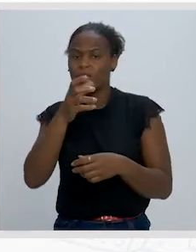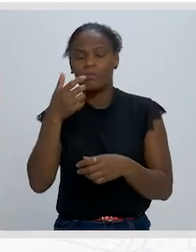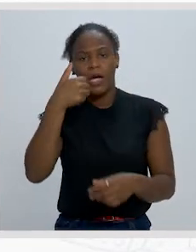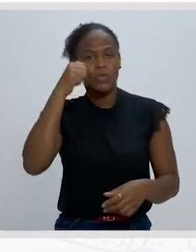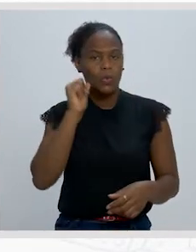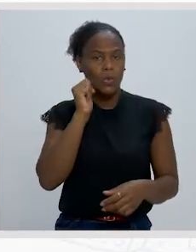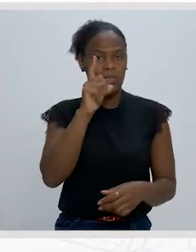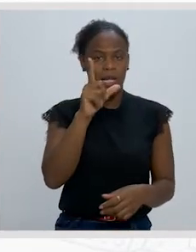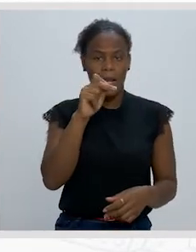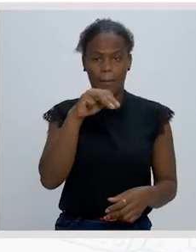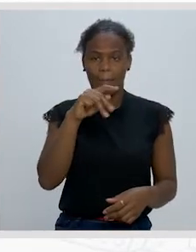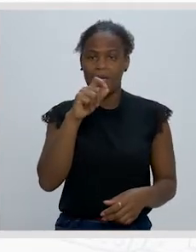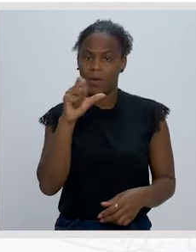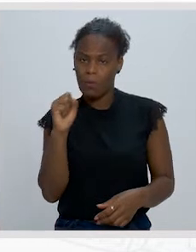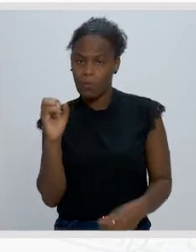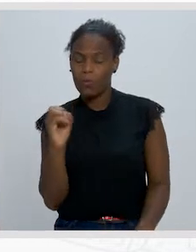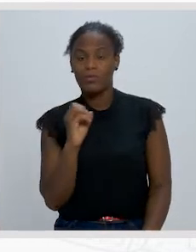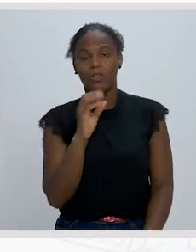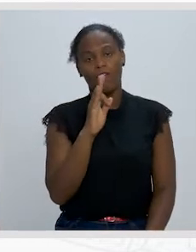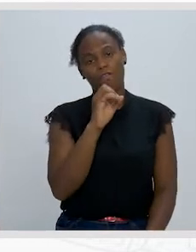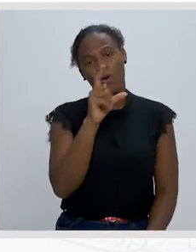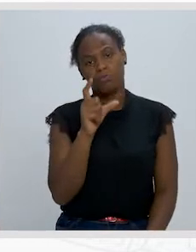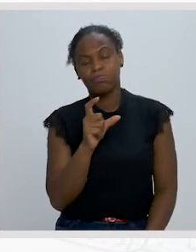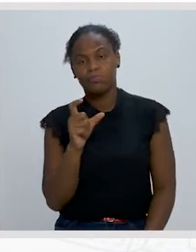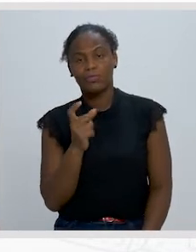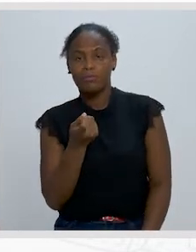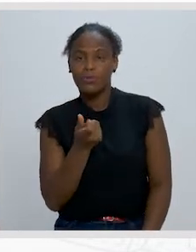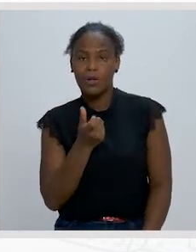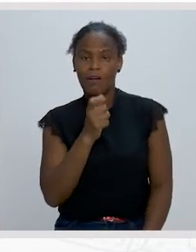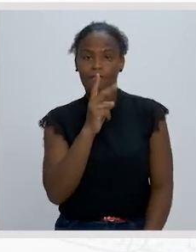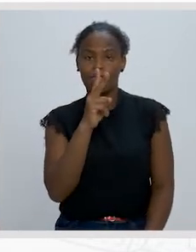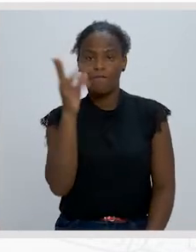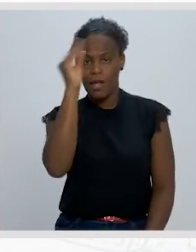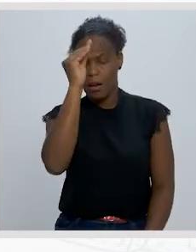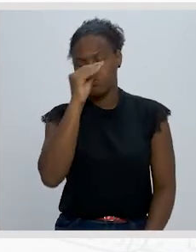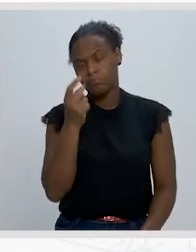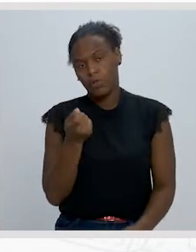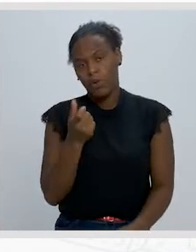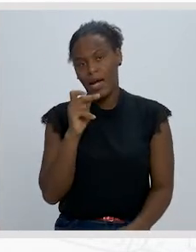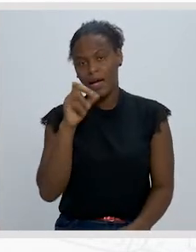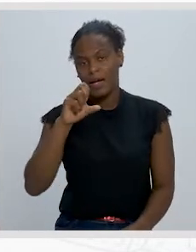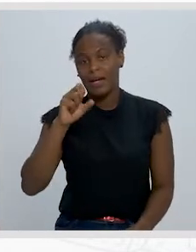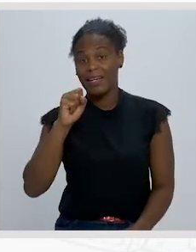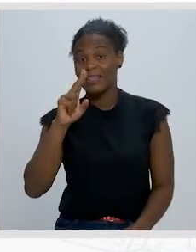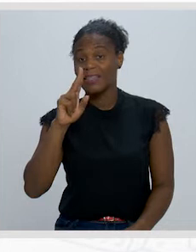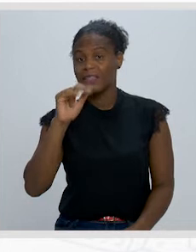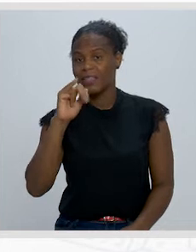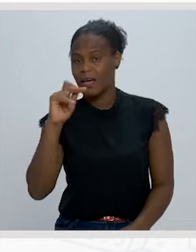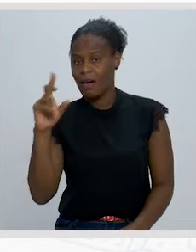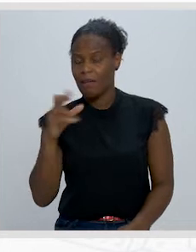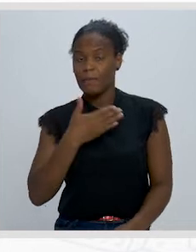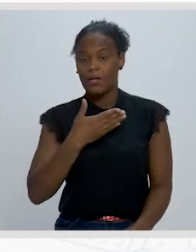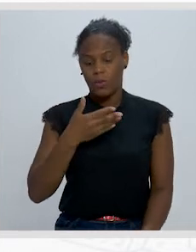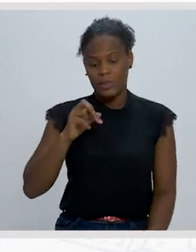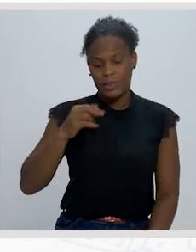Lamego, Foz, Coa, Vila Pouca e Aguiar, etc. Em 1878,